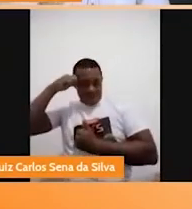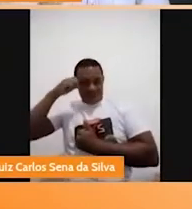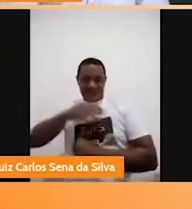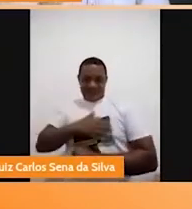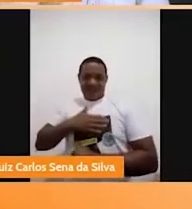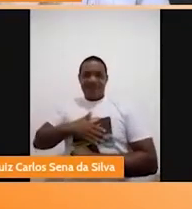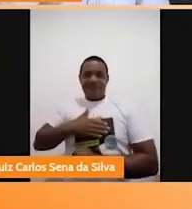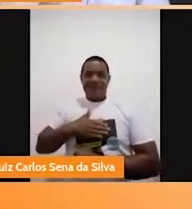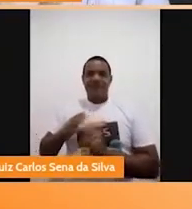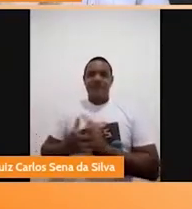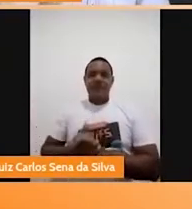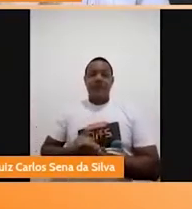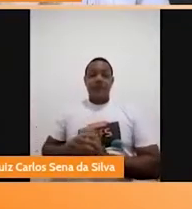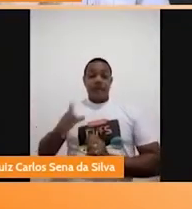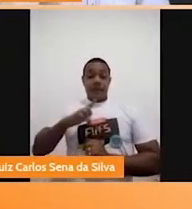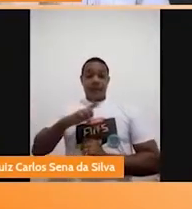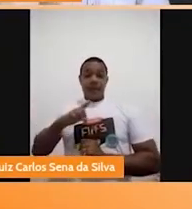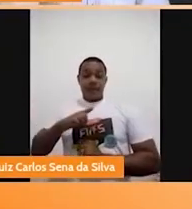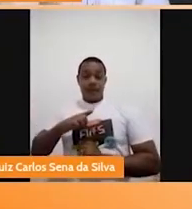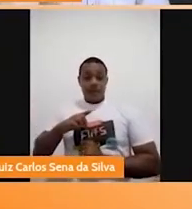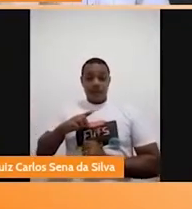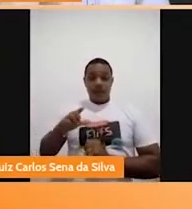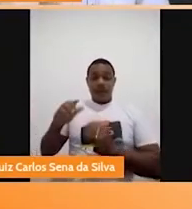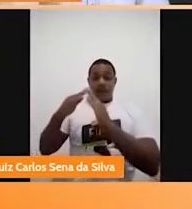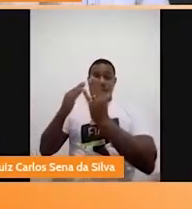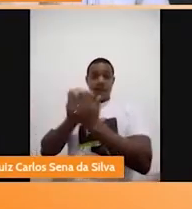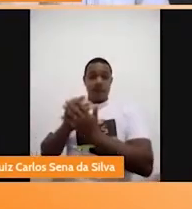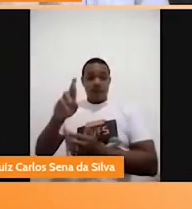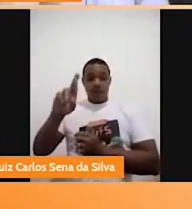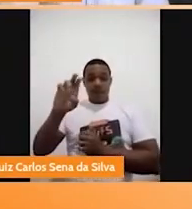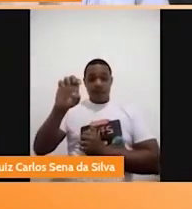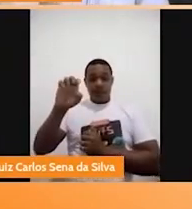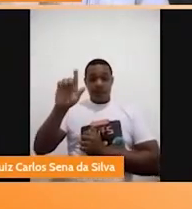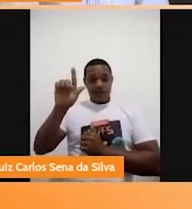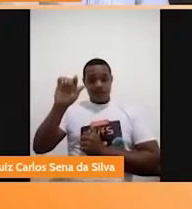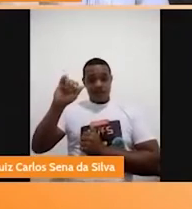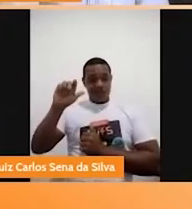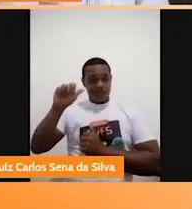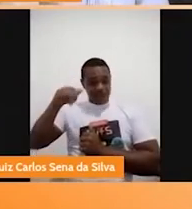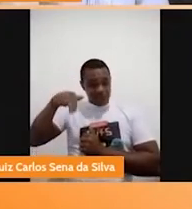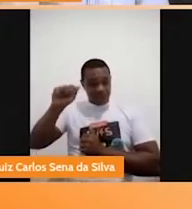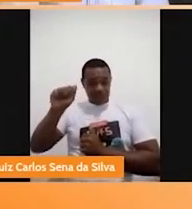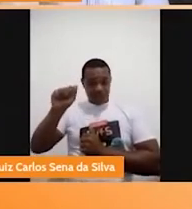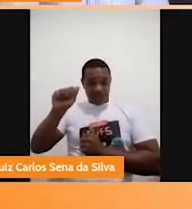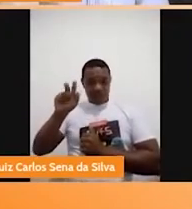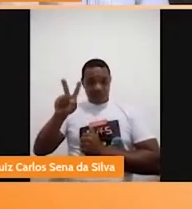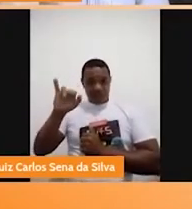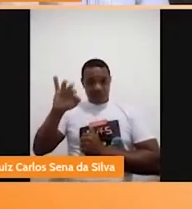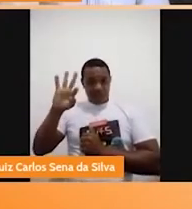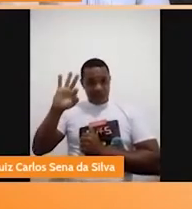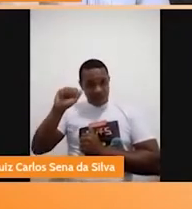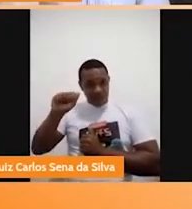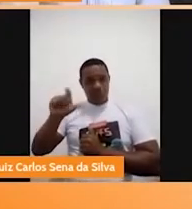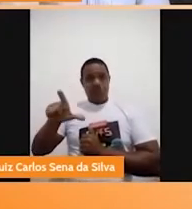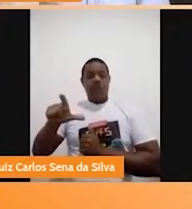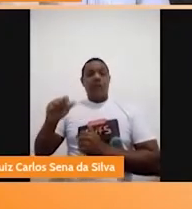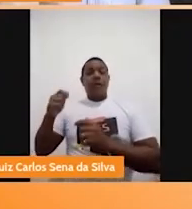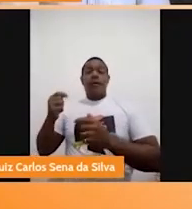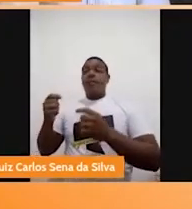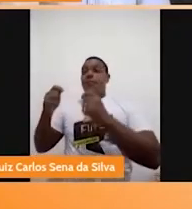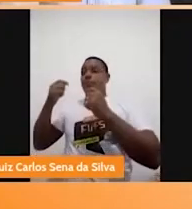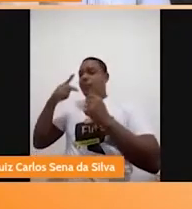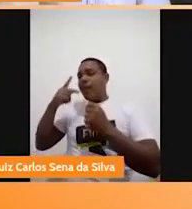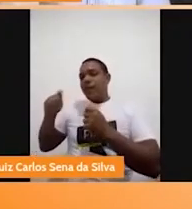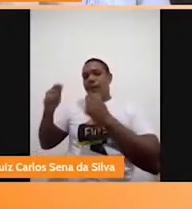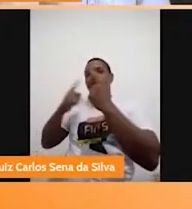temos aqui a escola Regina Vital, do quarto ano, também está dizendo que já quer conhecer a história, quer dizer, já quer ver o